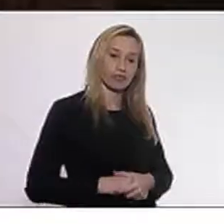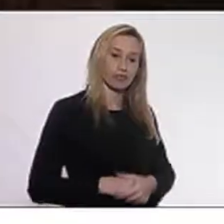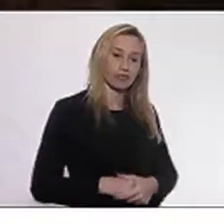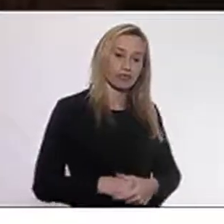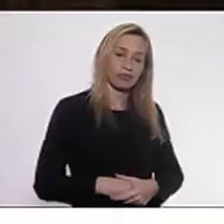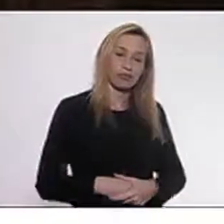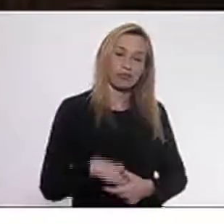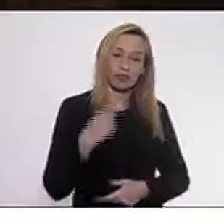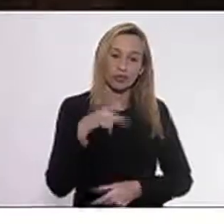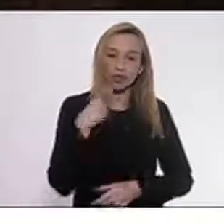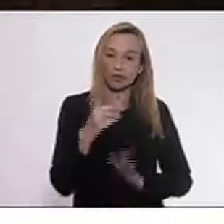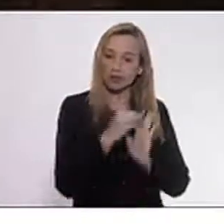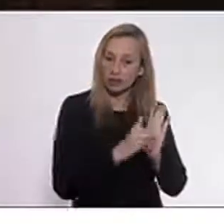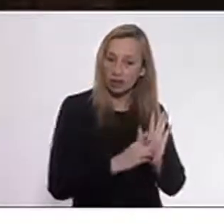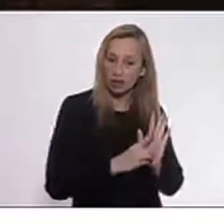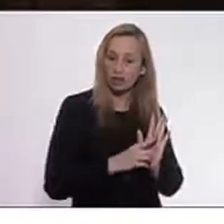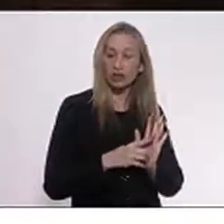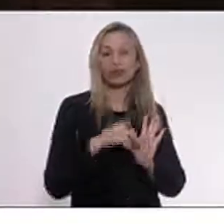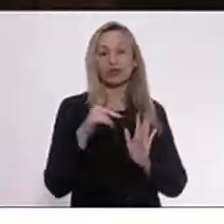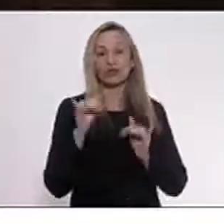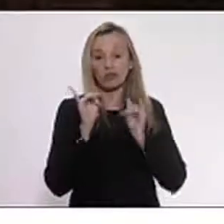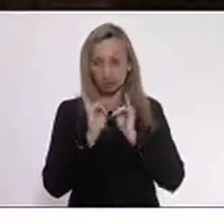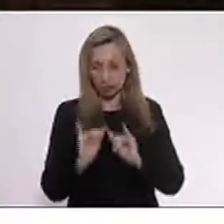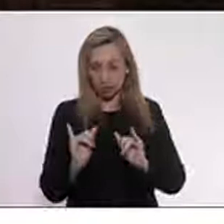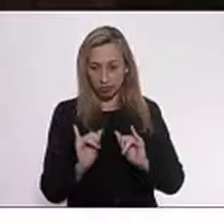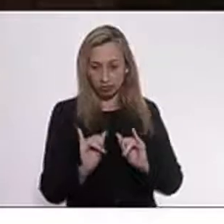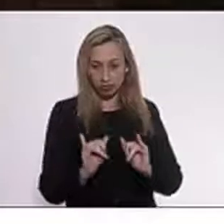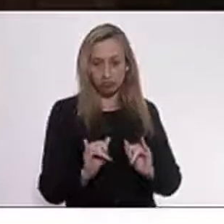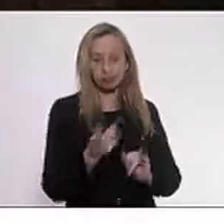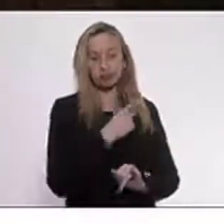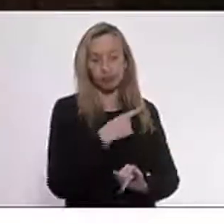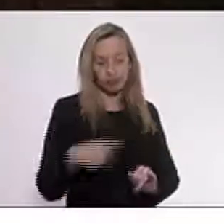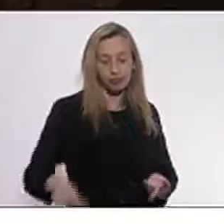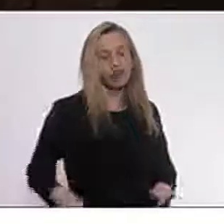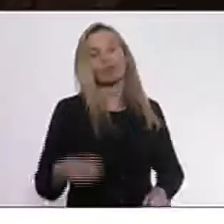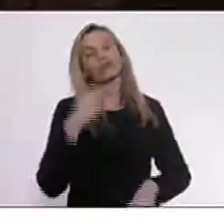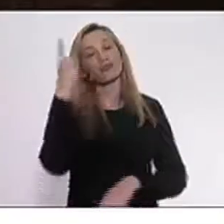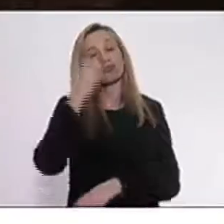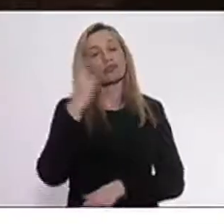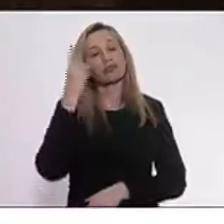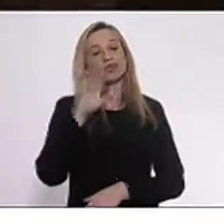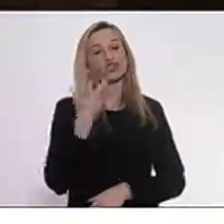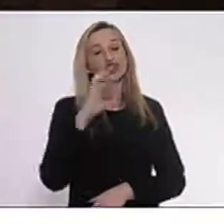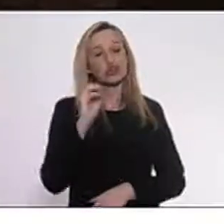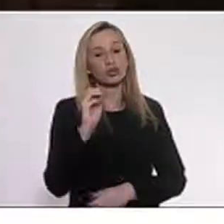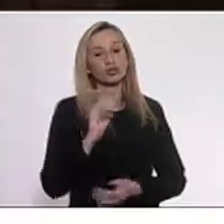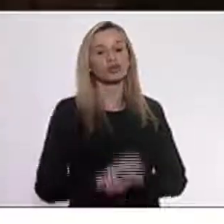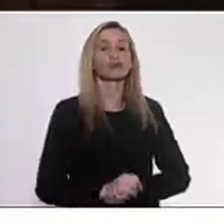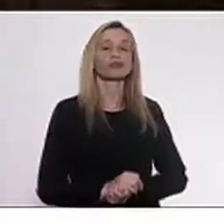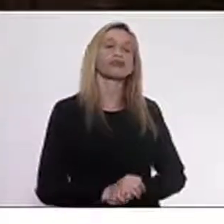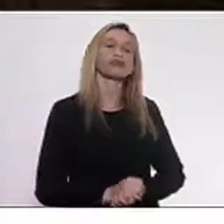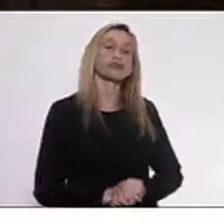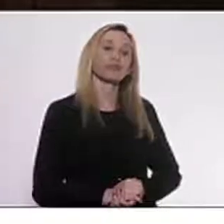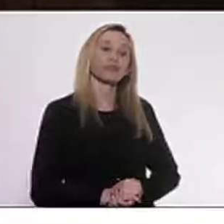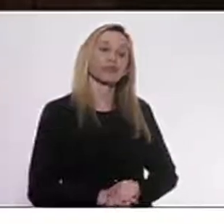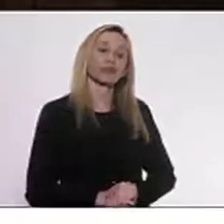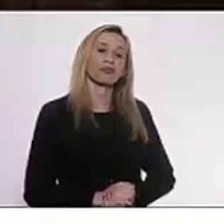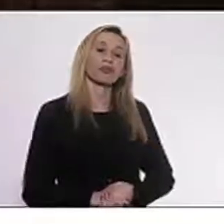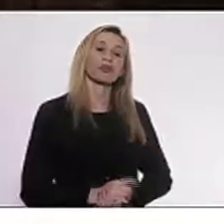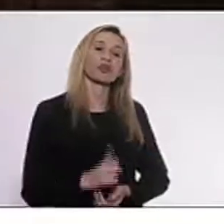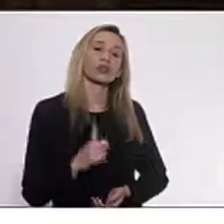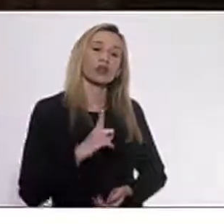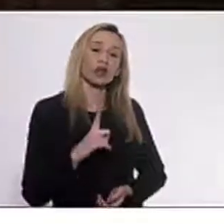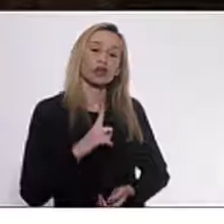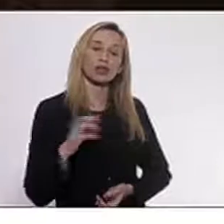da palavra para anunciar a vossa excelência, deputado do Chico Machado, tem um